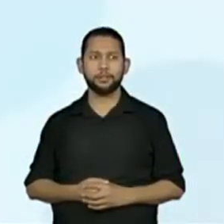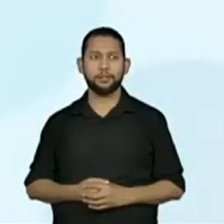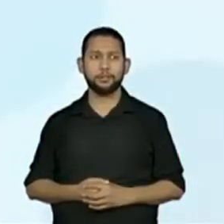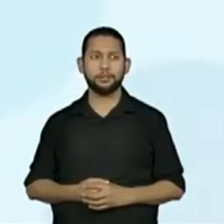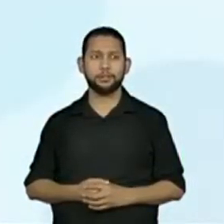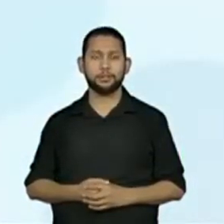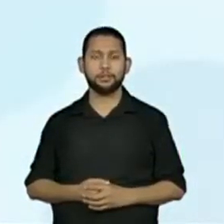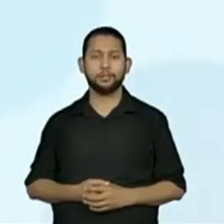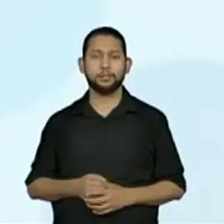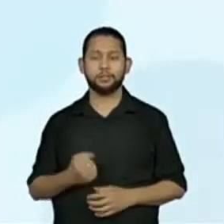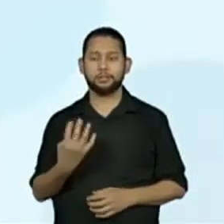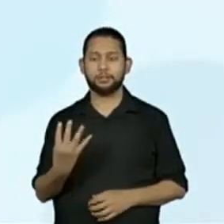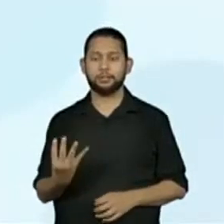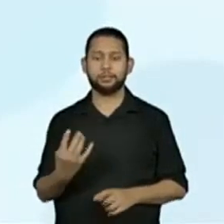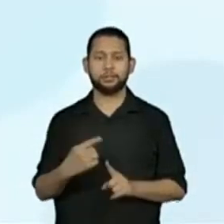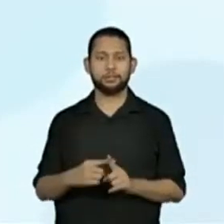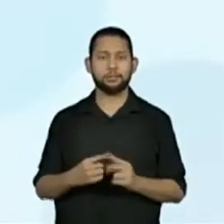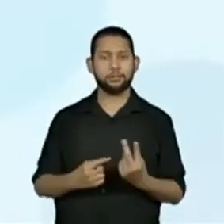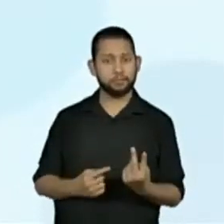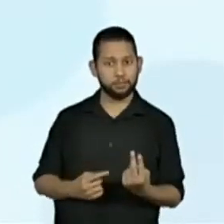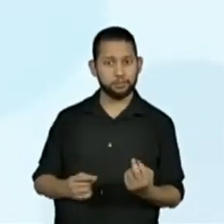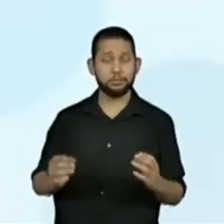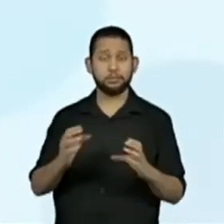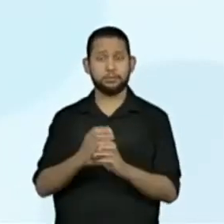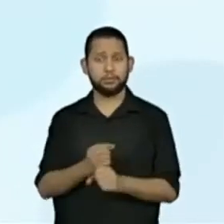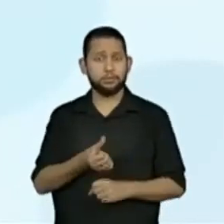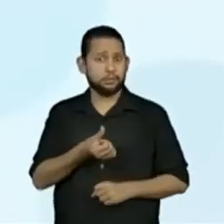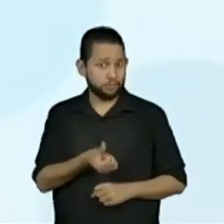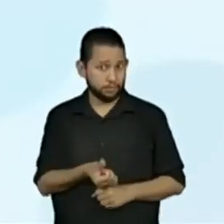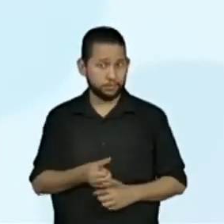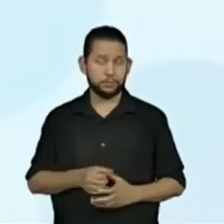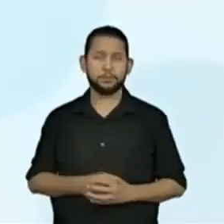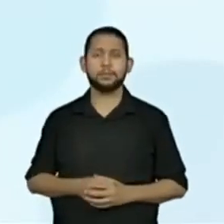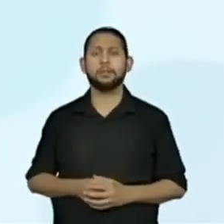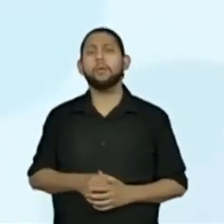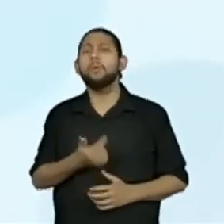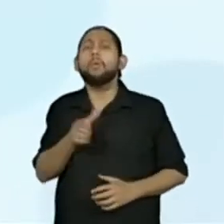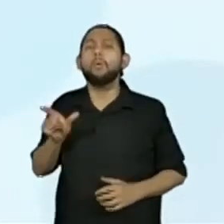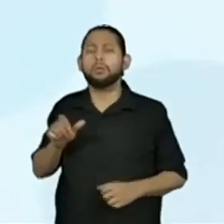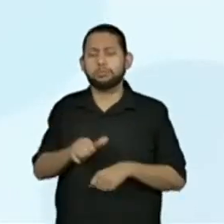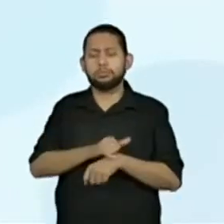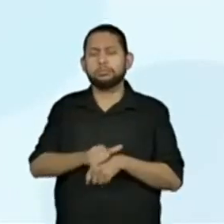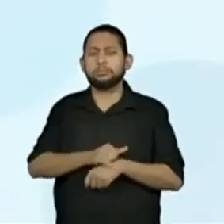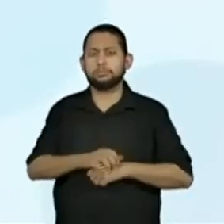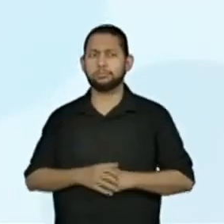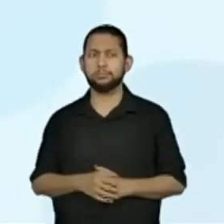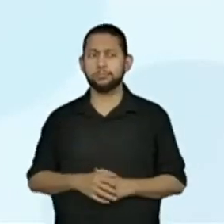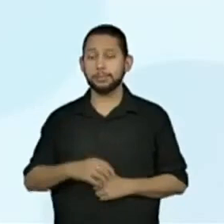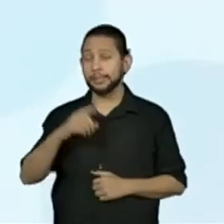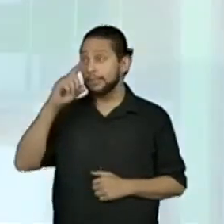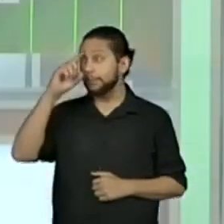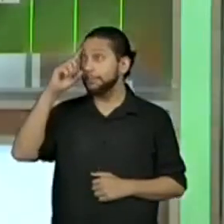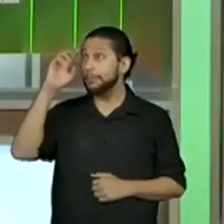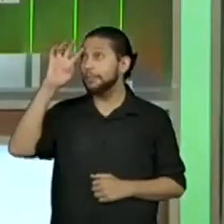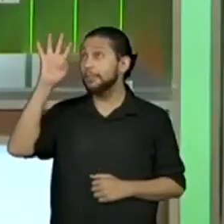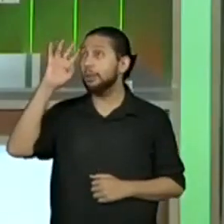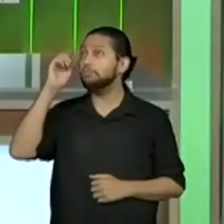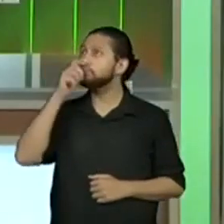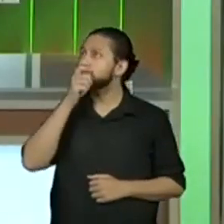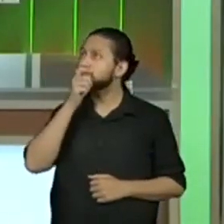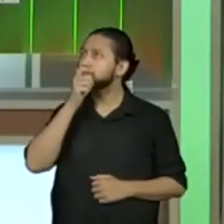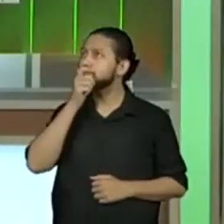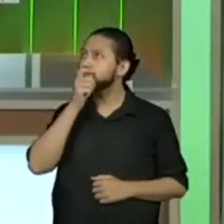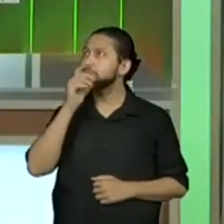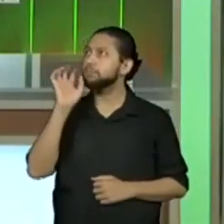Igual a 6. Temos mais possibilidades? Se o primeiro dado,